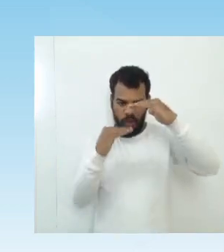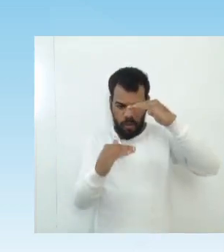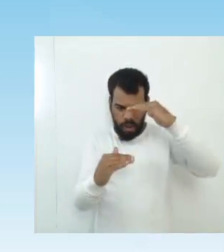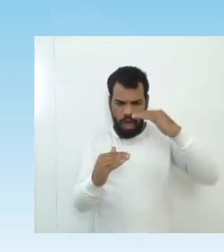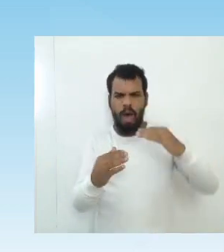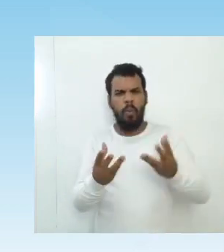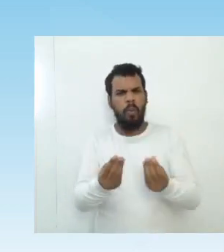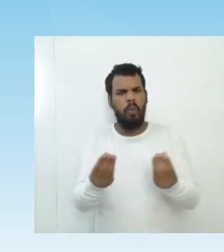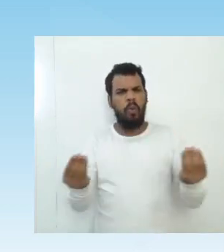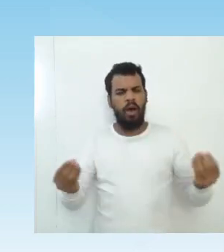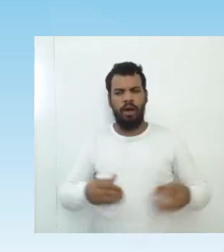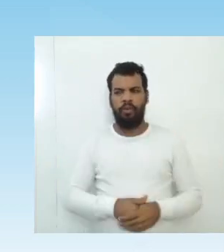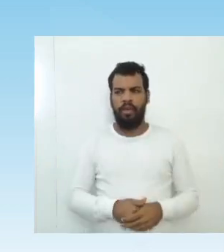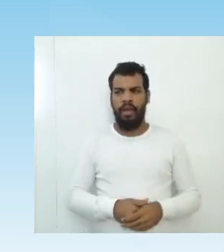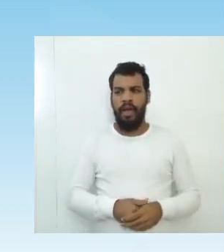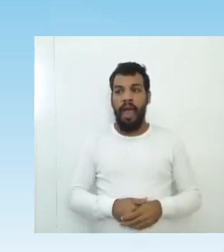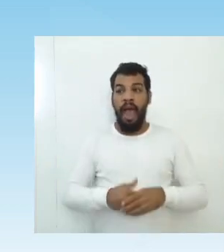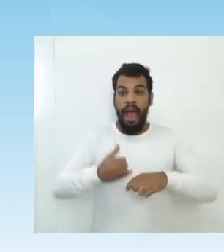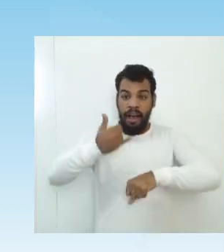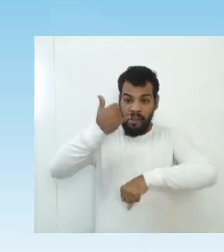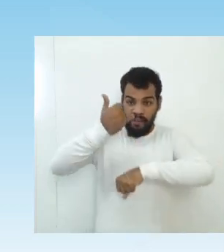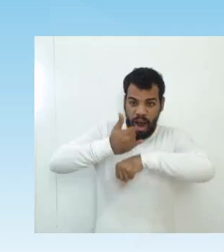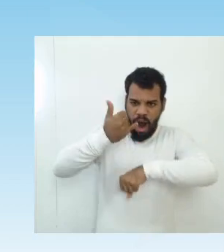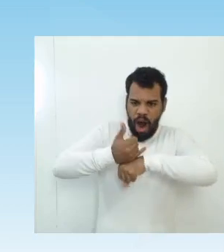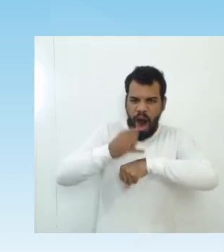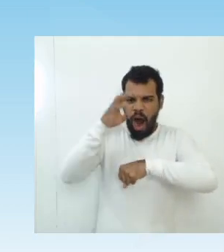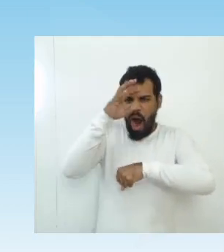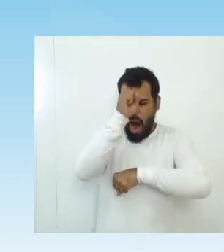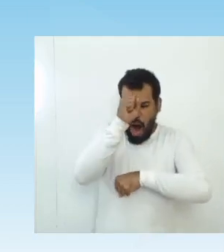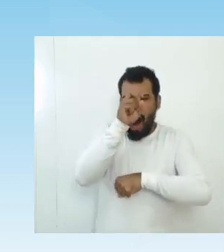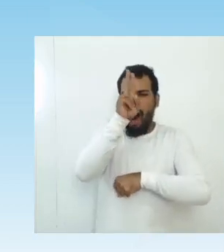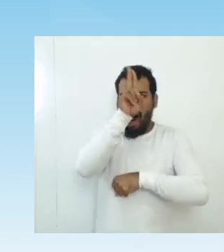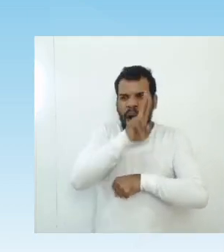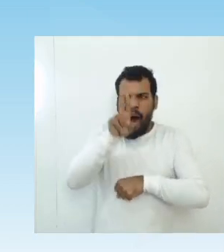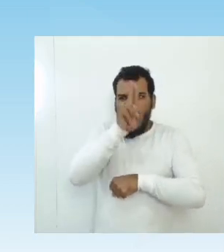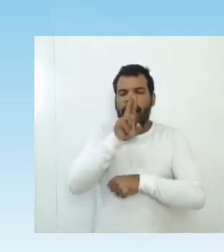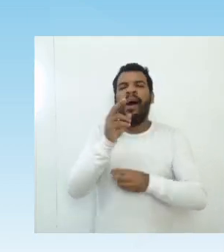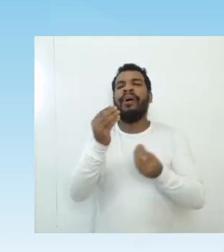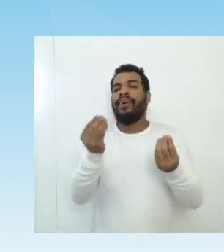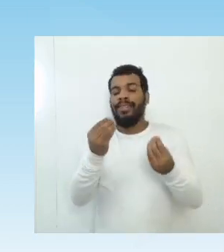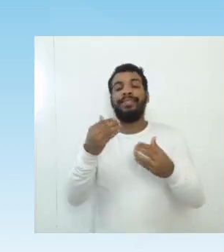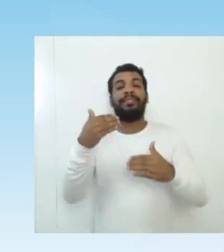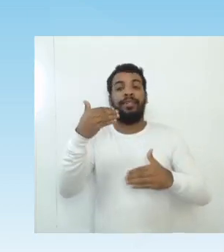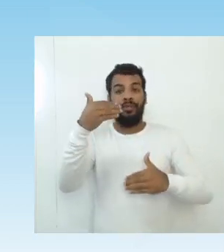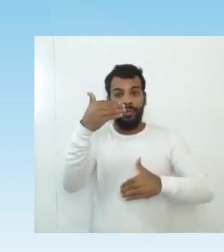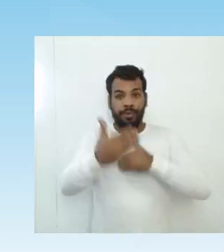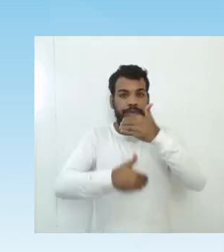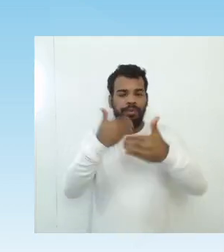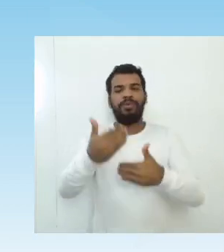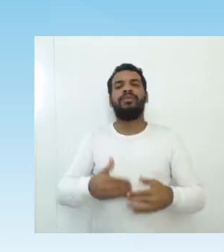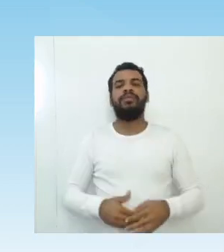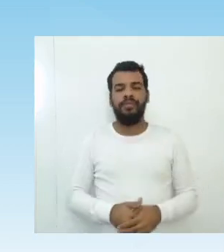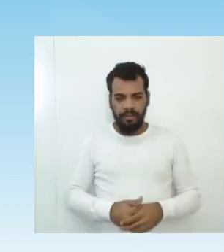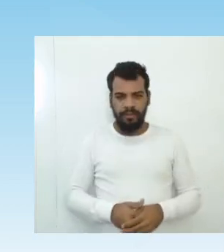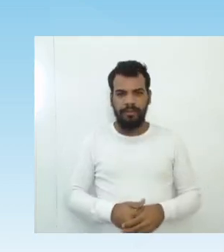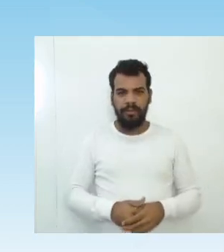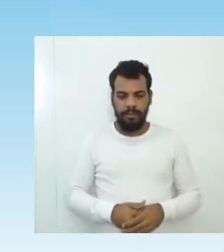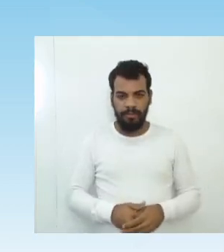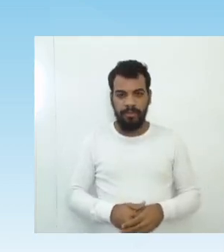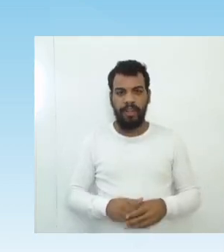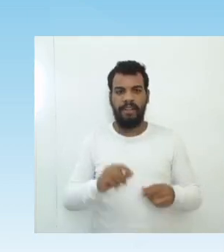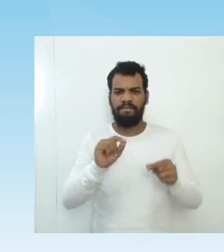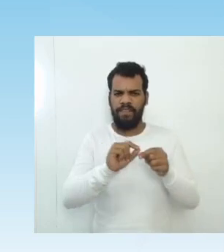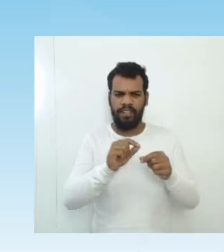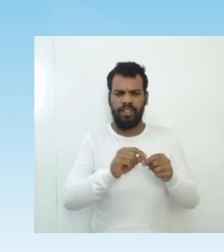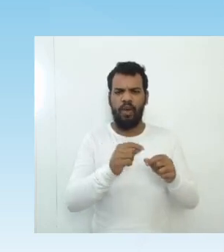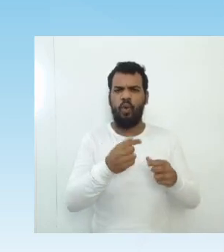dos metais revolucionou a humanidade, pois permitiu, desde a construção de arados metálicos,